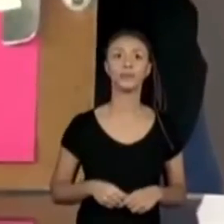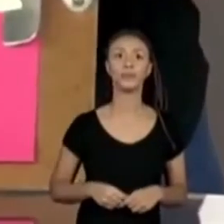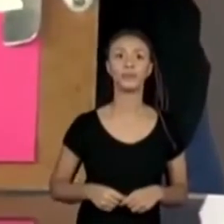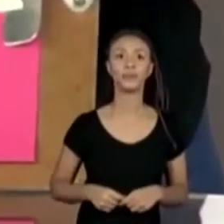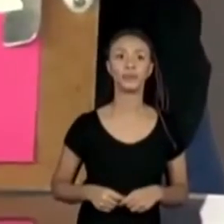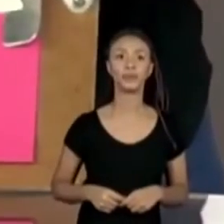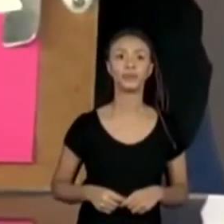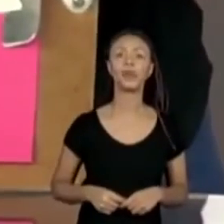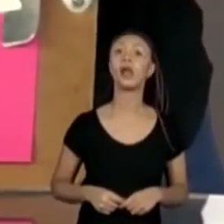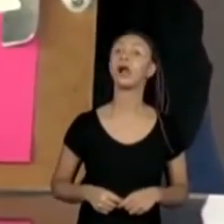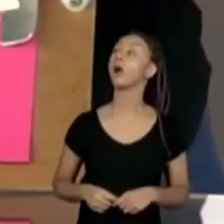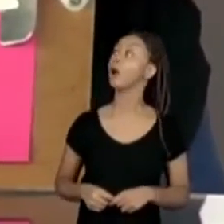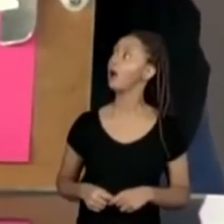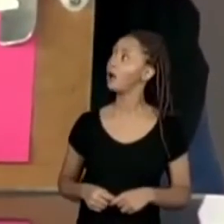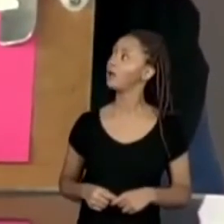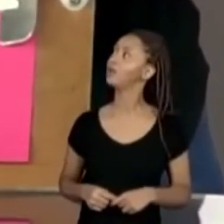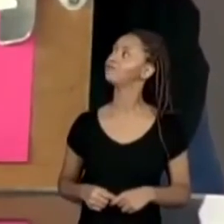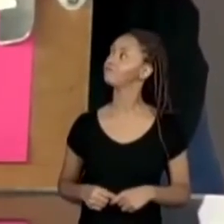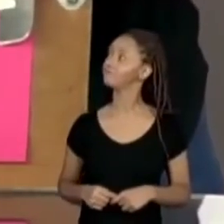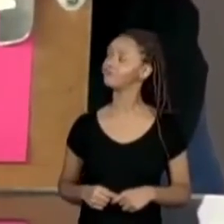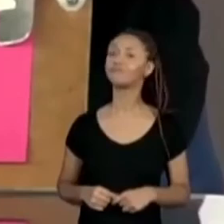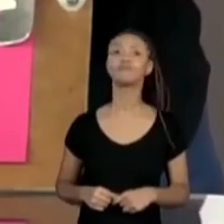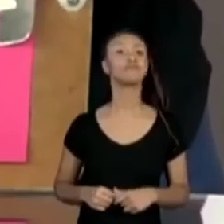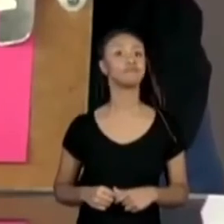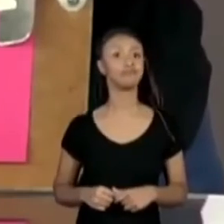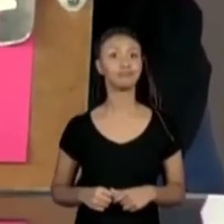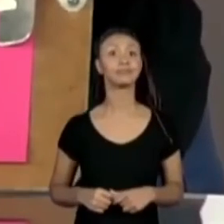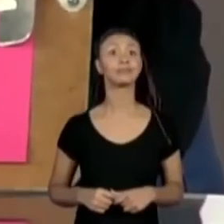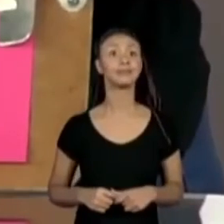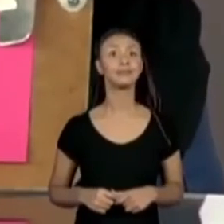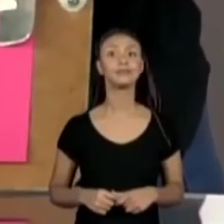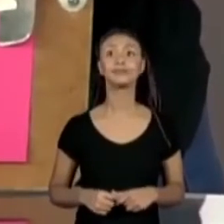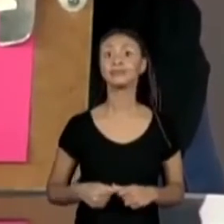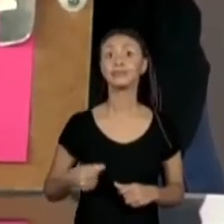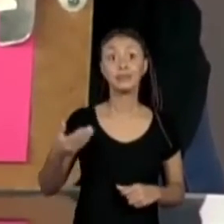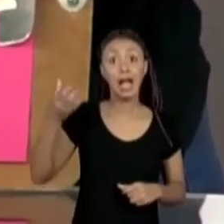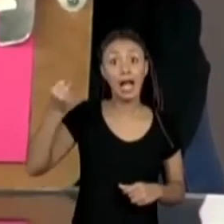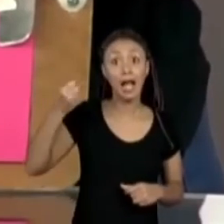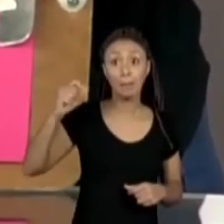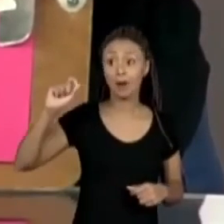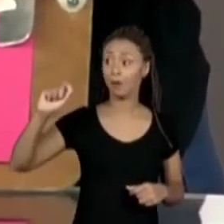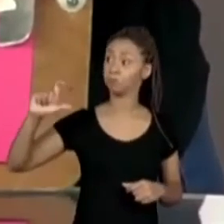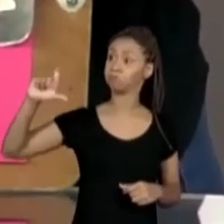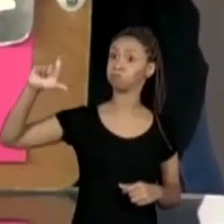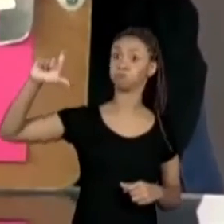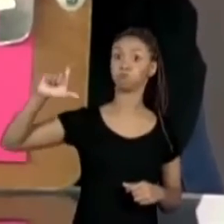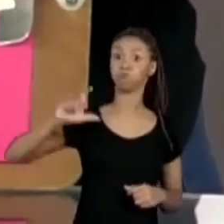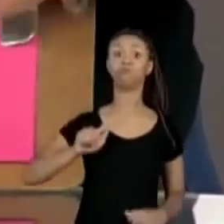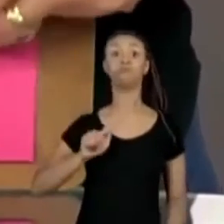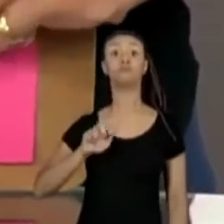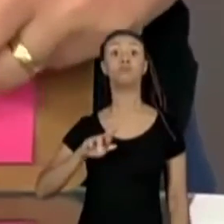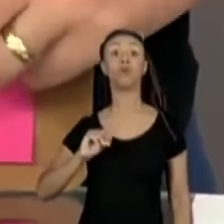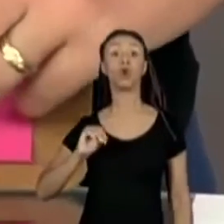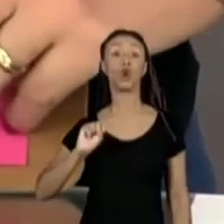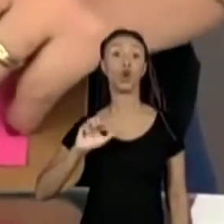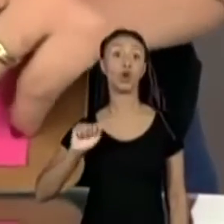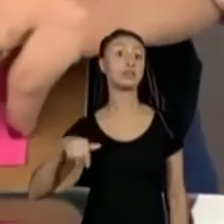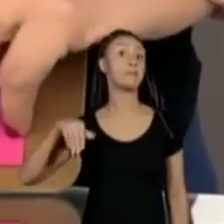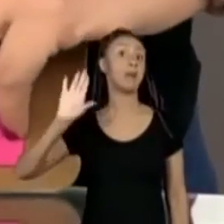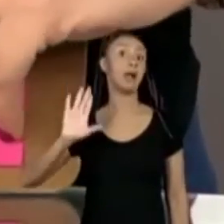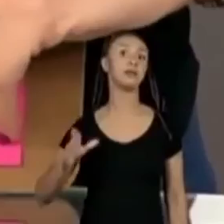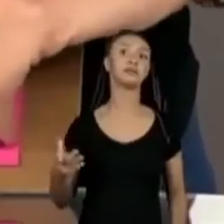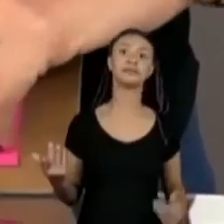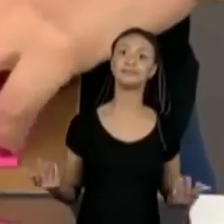A gente vai ver, ó. Tá vendo como essa branca, ela é mais grossa? Muito bem,